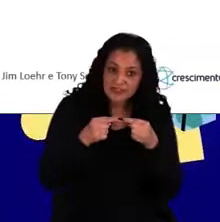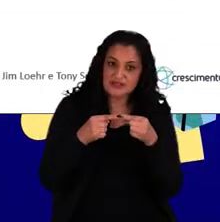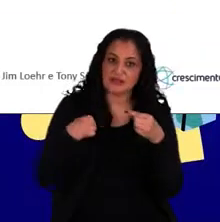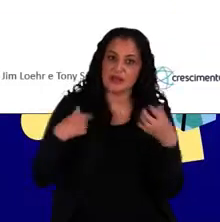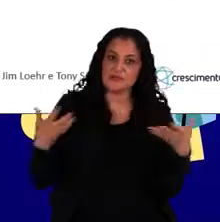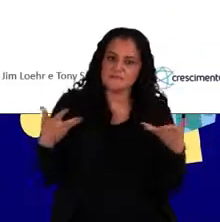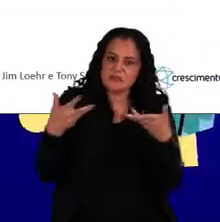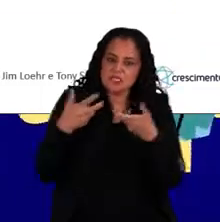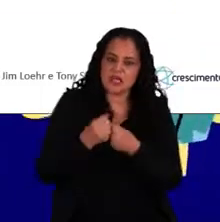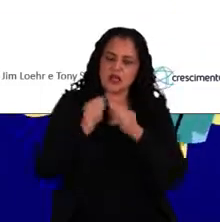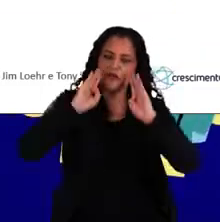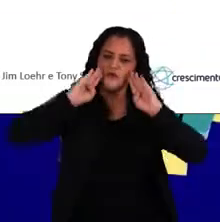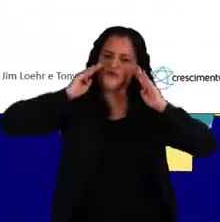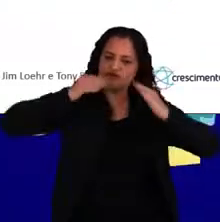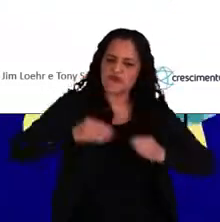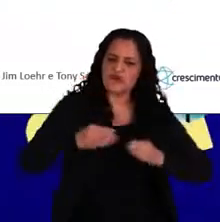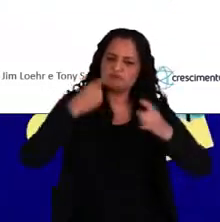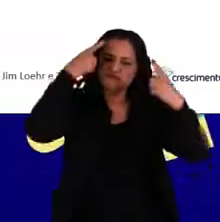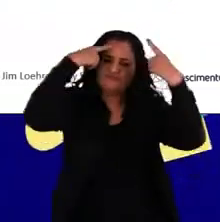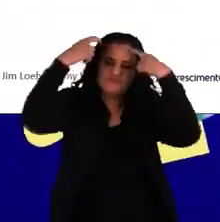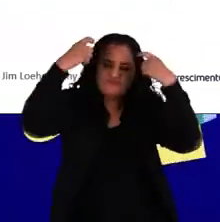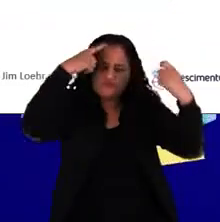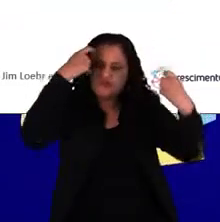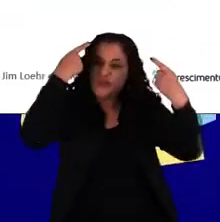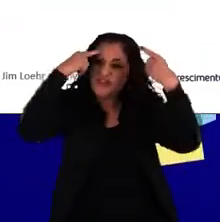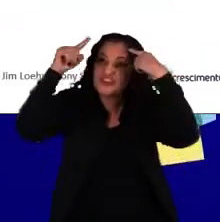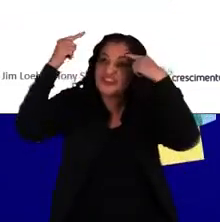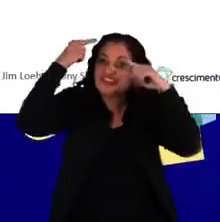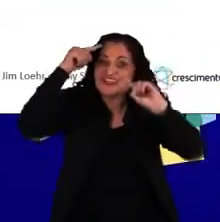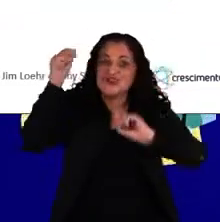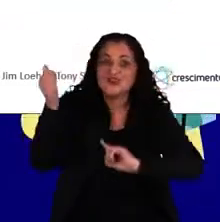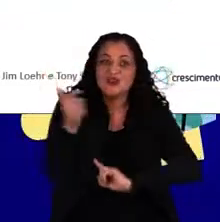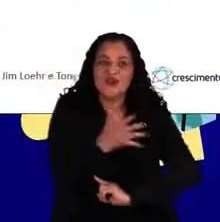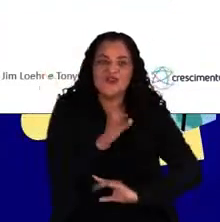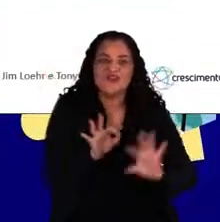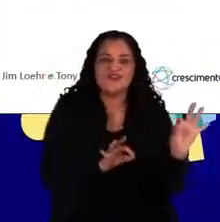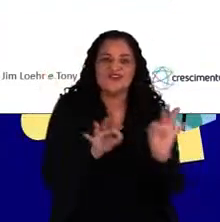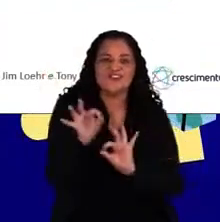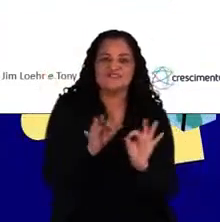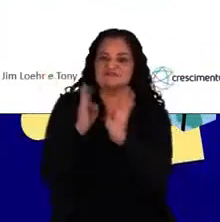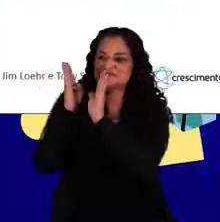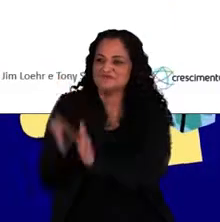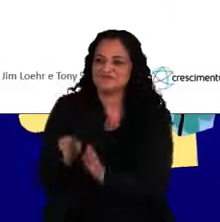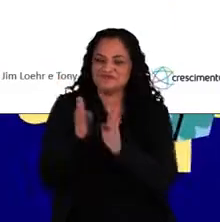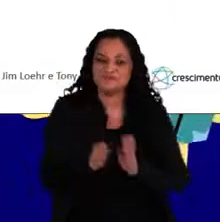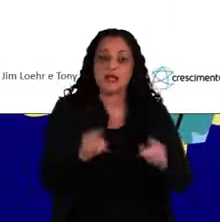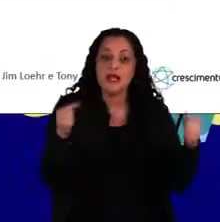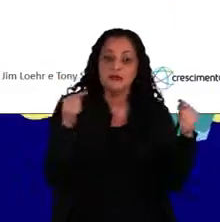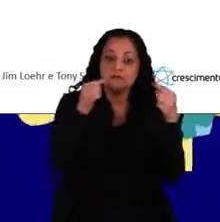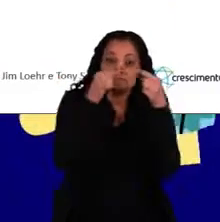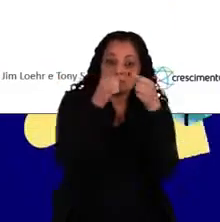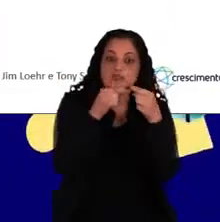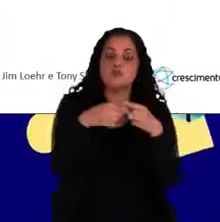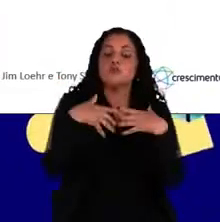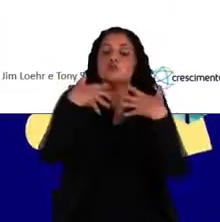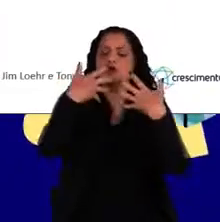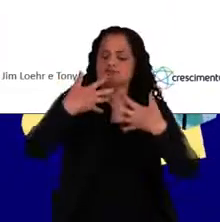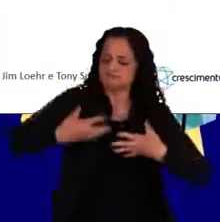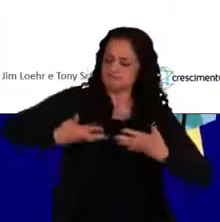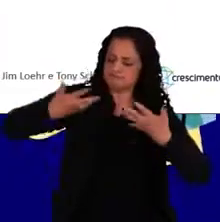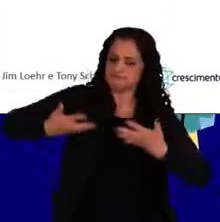habilidade de ter foco, de ser criativo, de planejar. E aqui tem muito a ver com qual é o